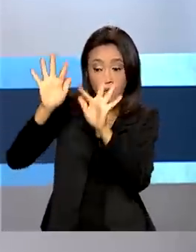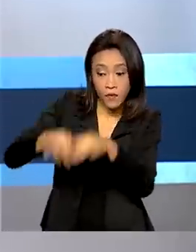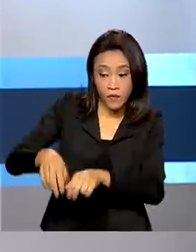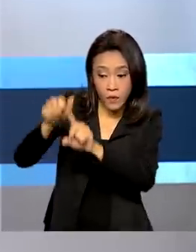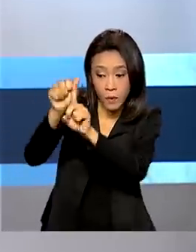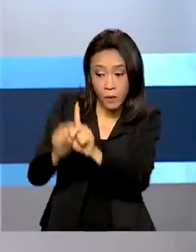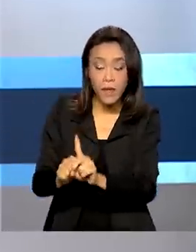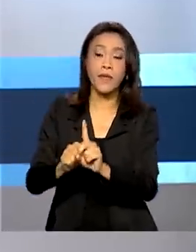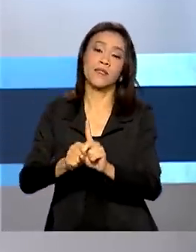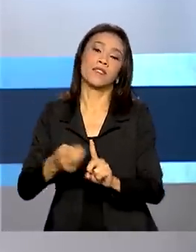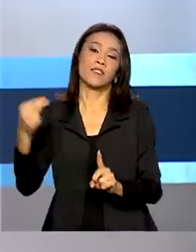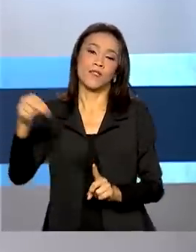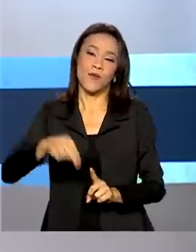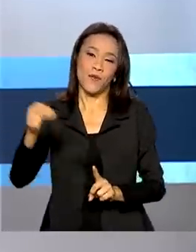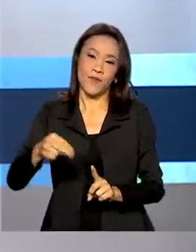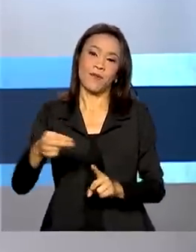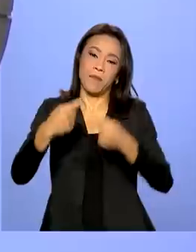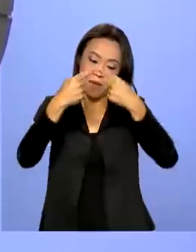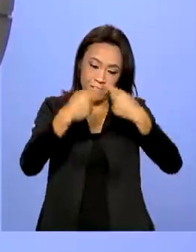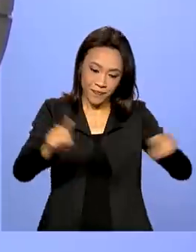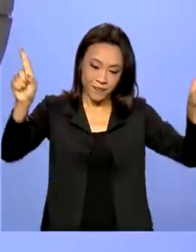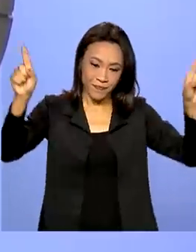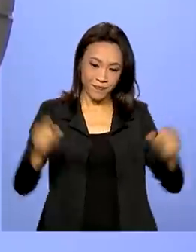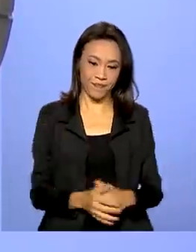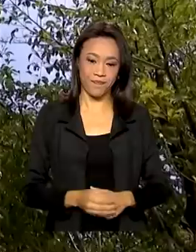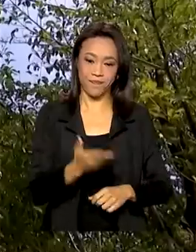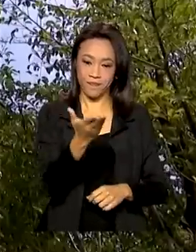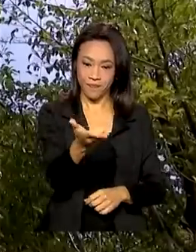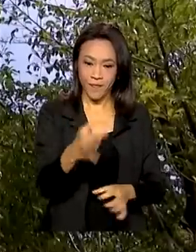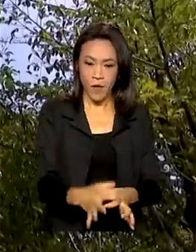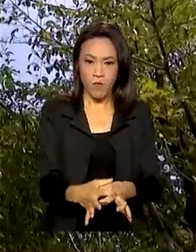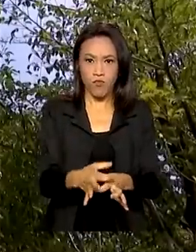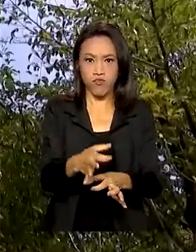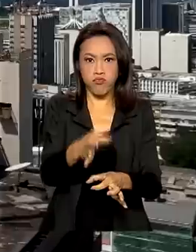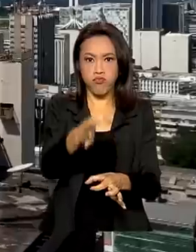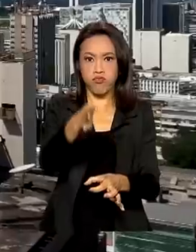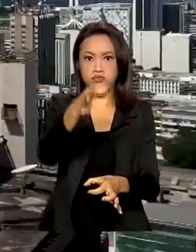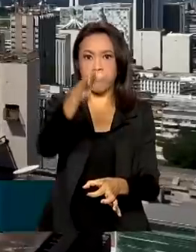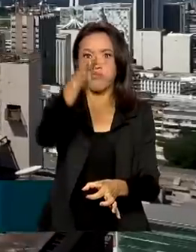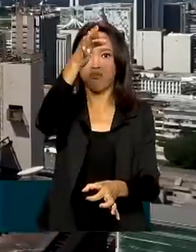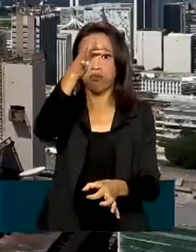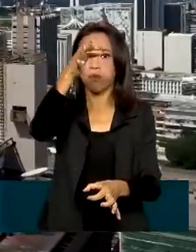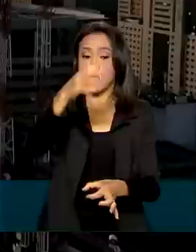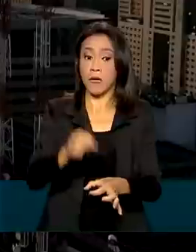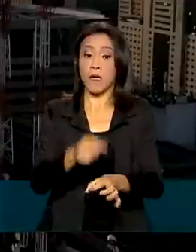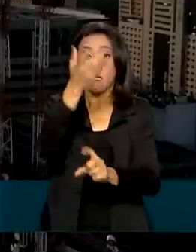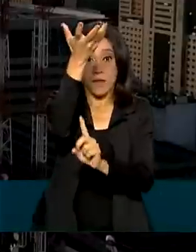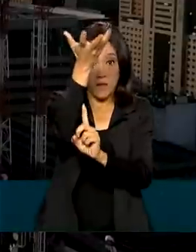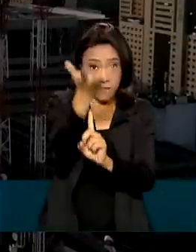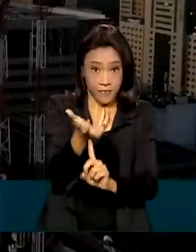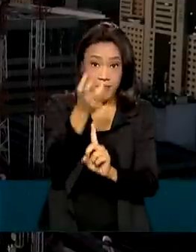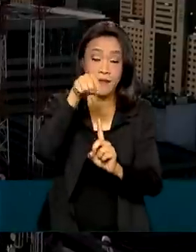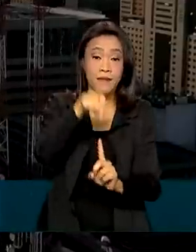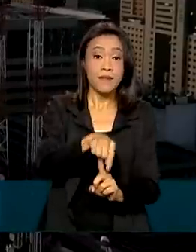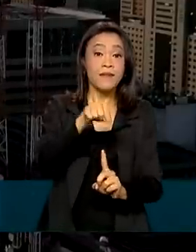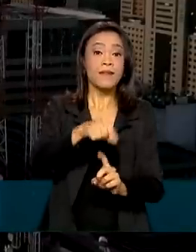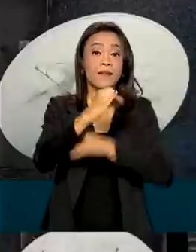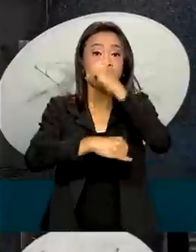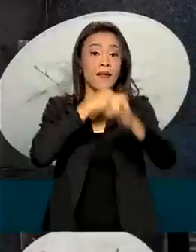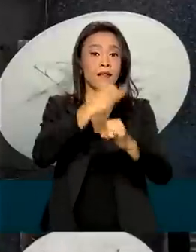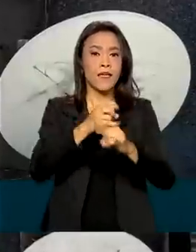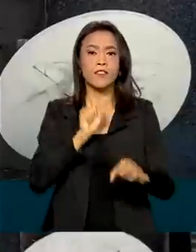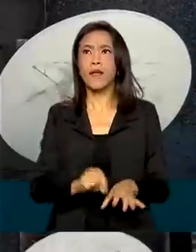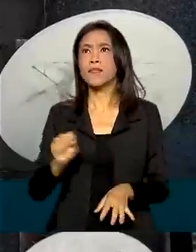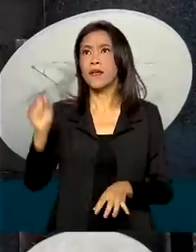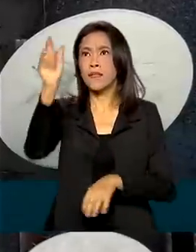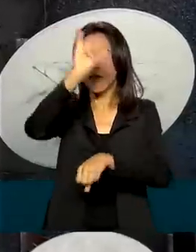previstas para a região norte. A implantação do sinal em todas as regiões brasileiras deve ser realizada